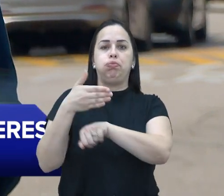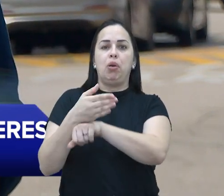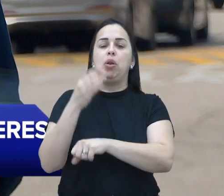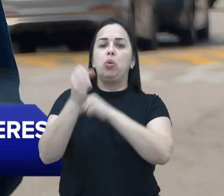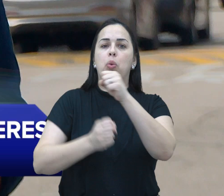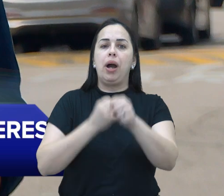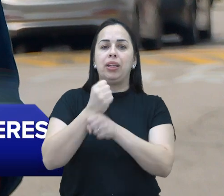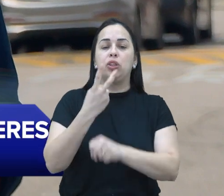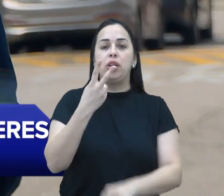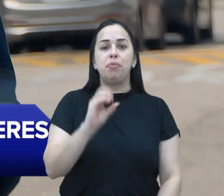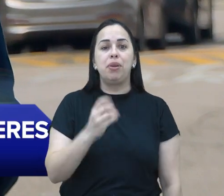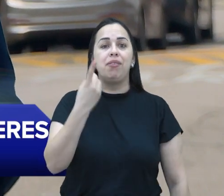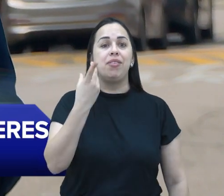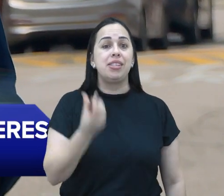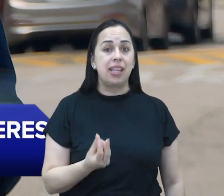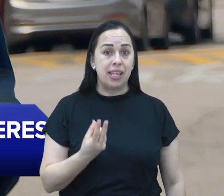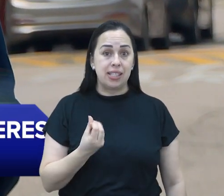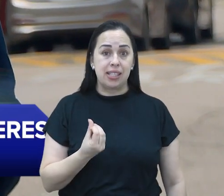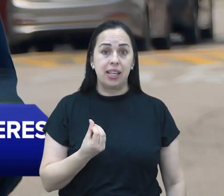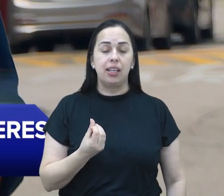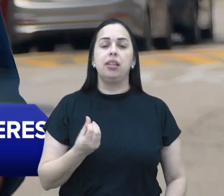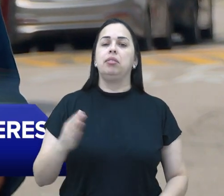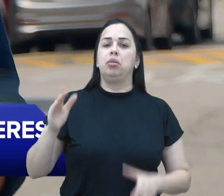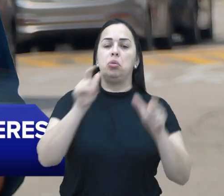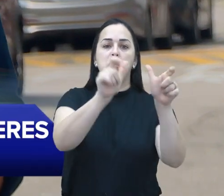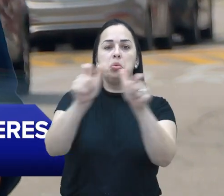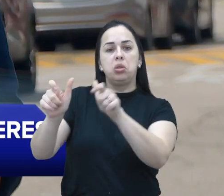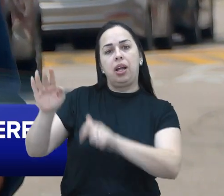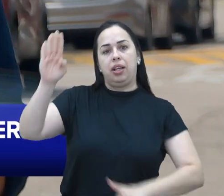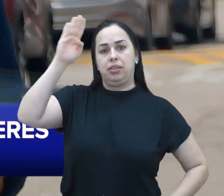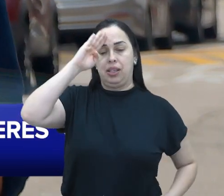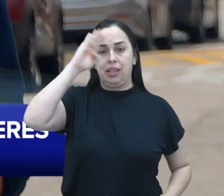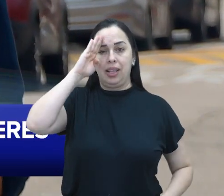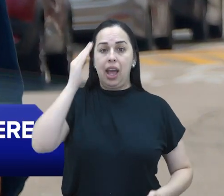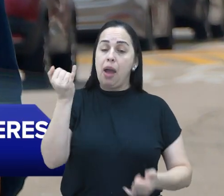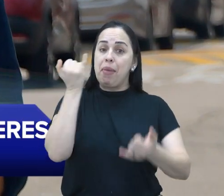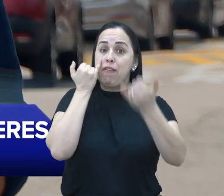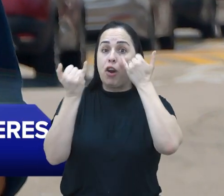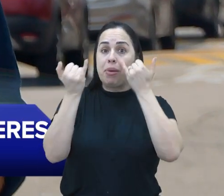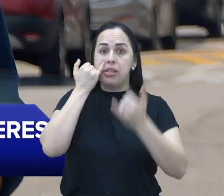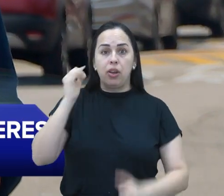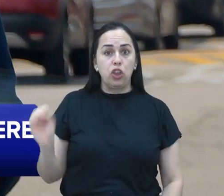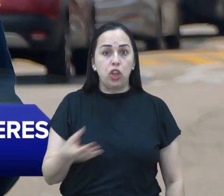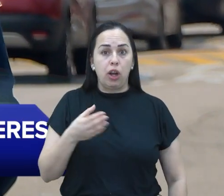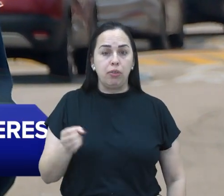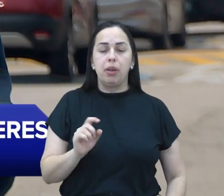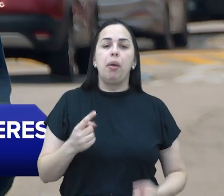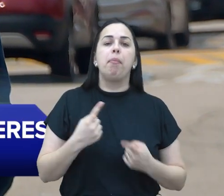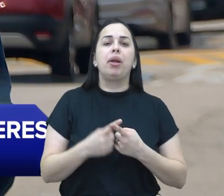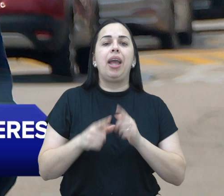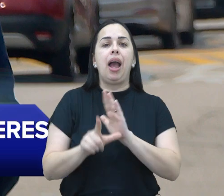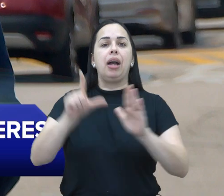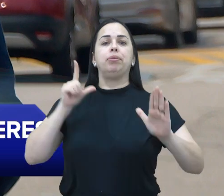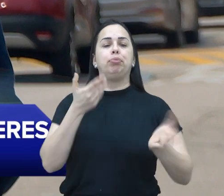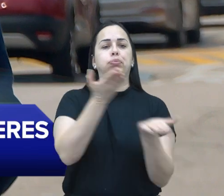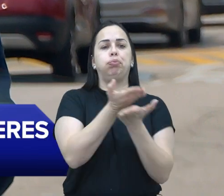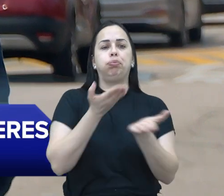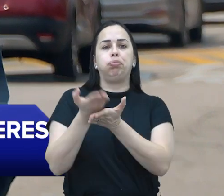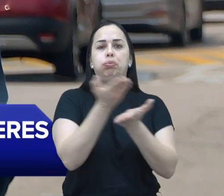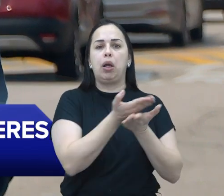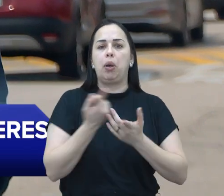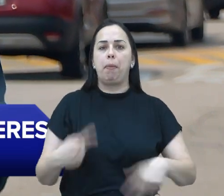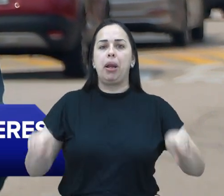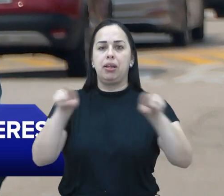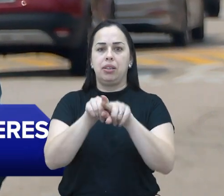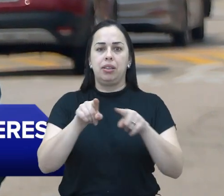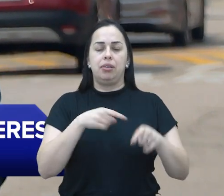2026 em alguma das organizações militares. Essa decisão inédita aconteceu após um estudo que foi realizado em